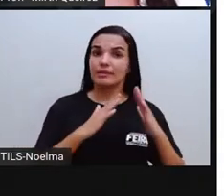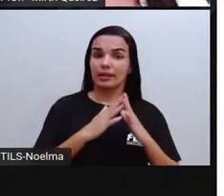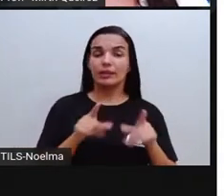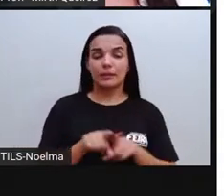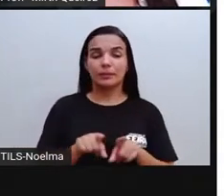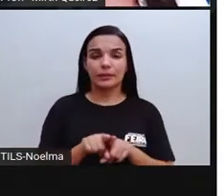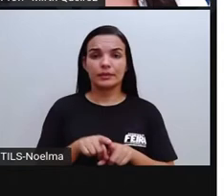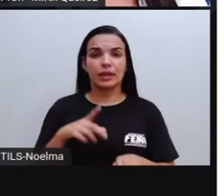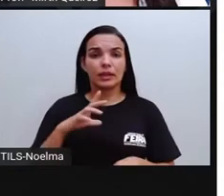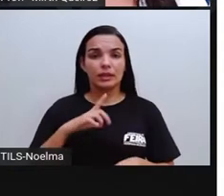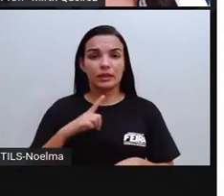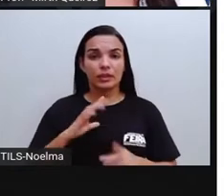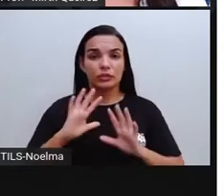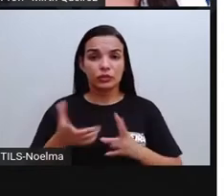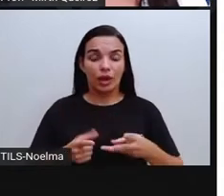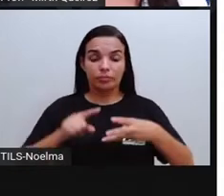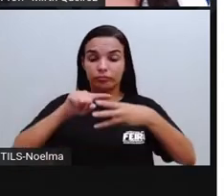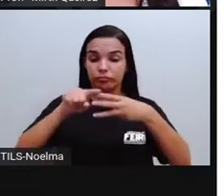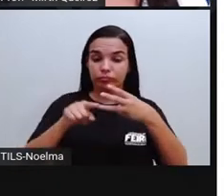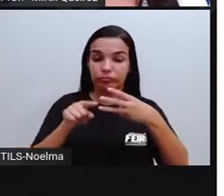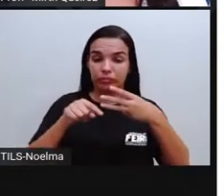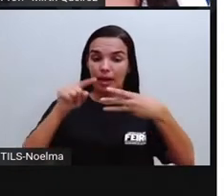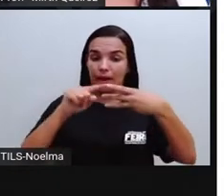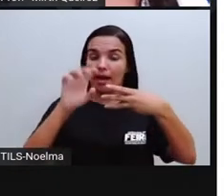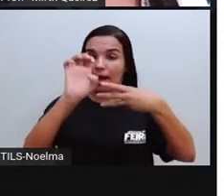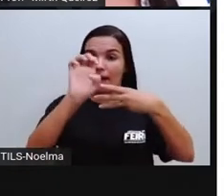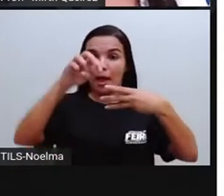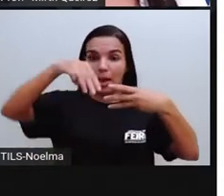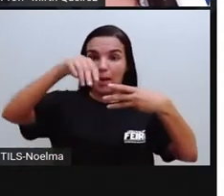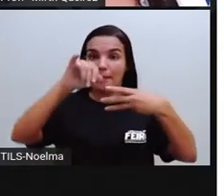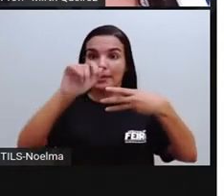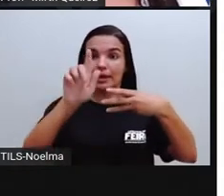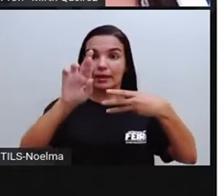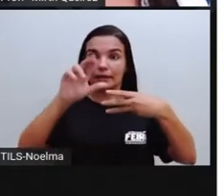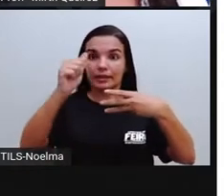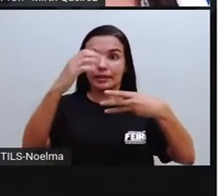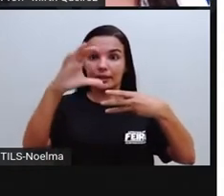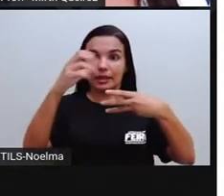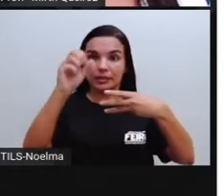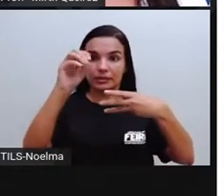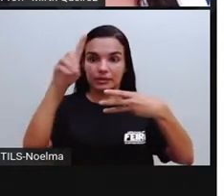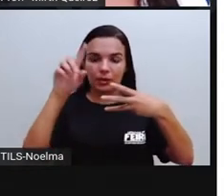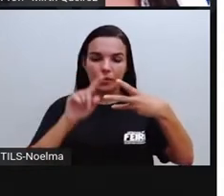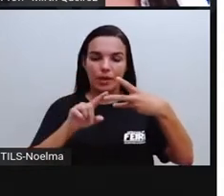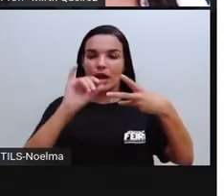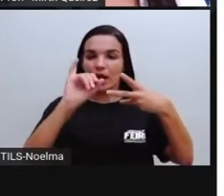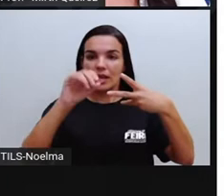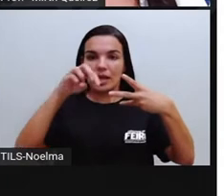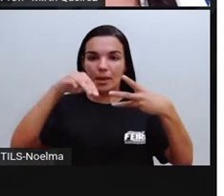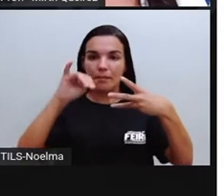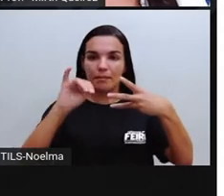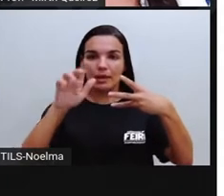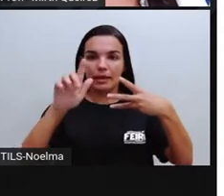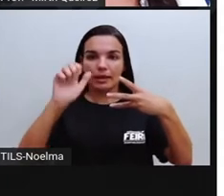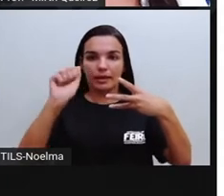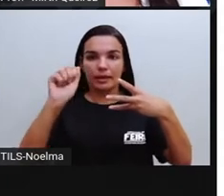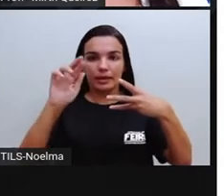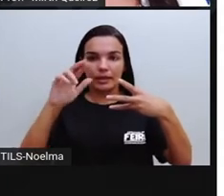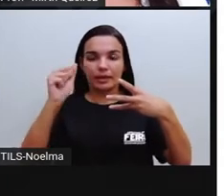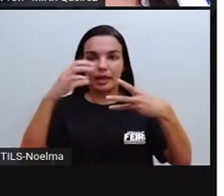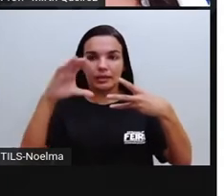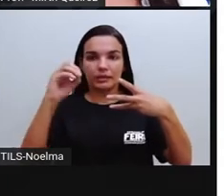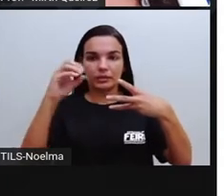termo é migração com é, imigração com i e migrações.